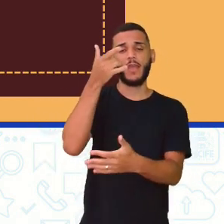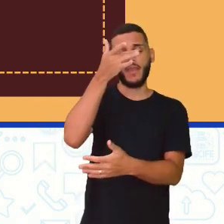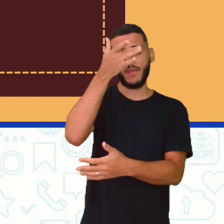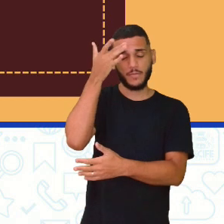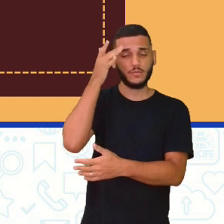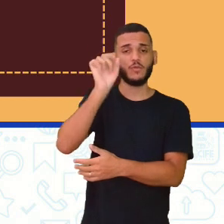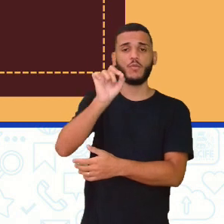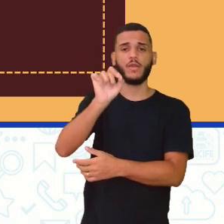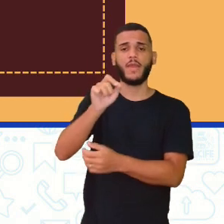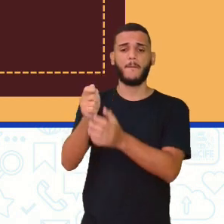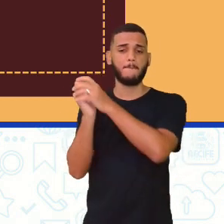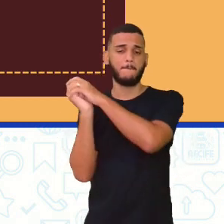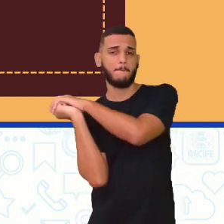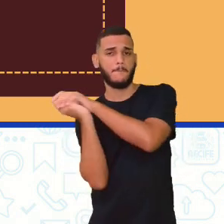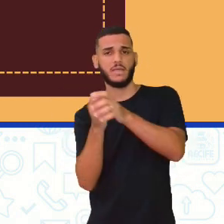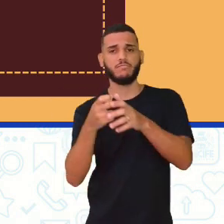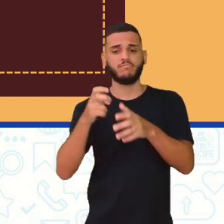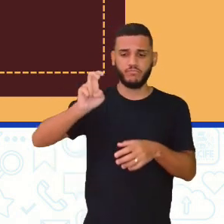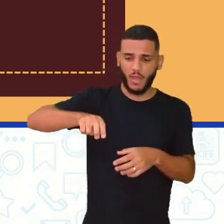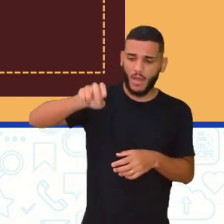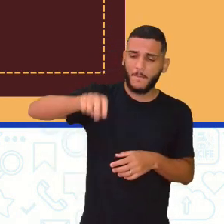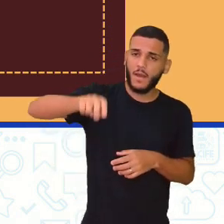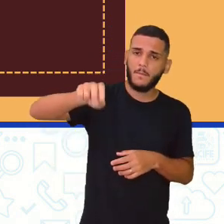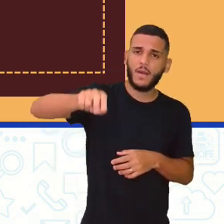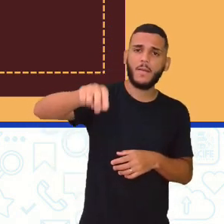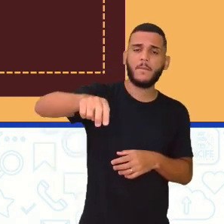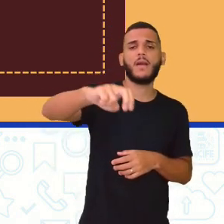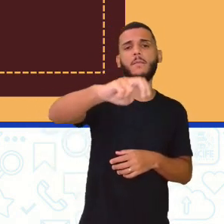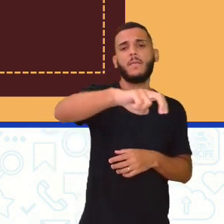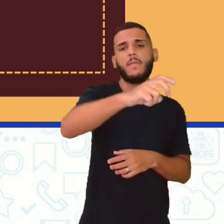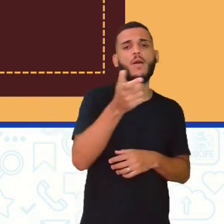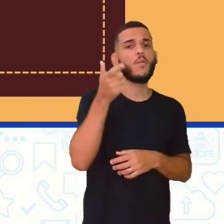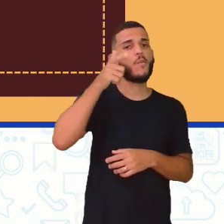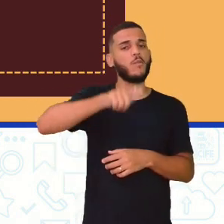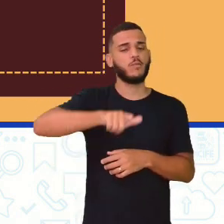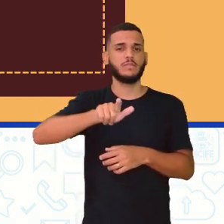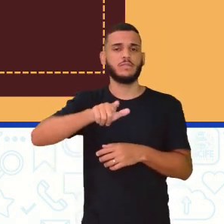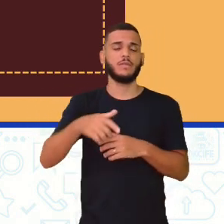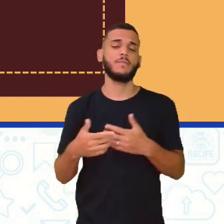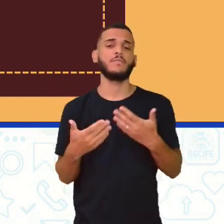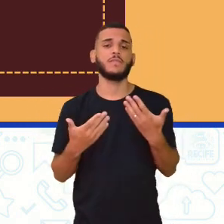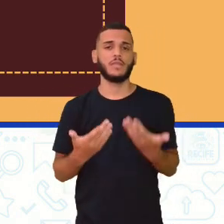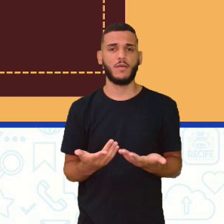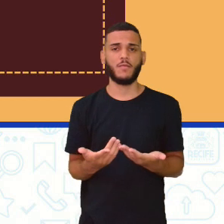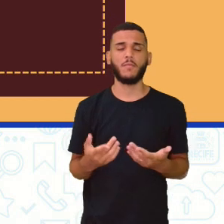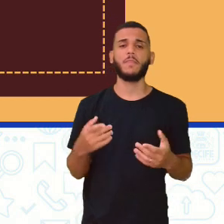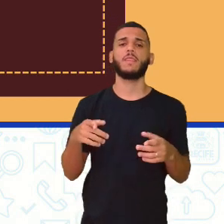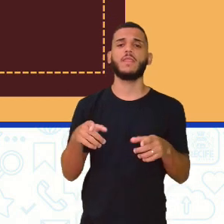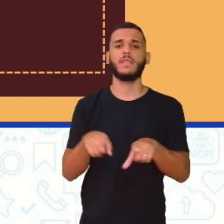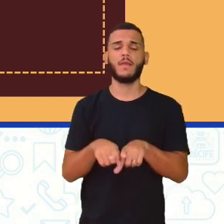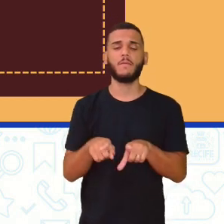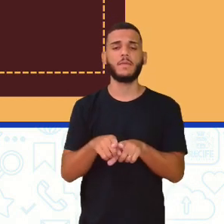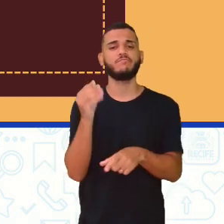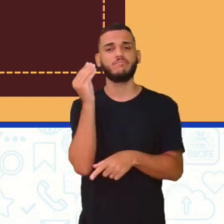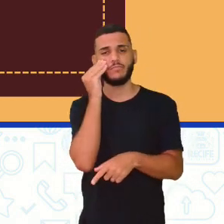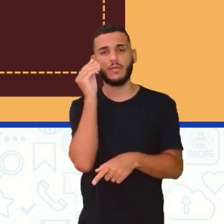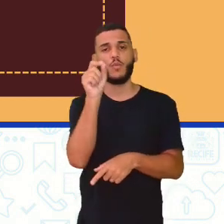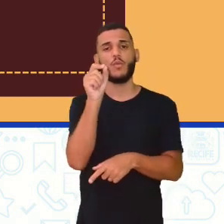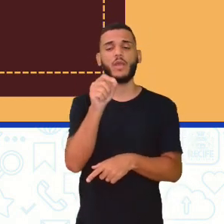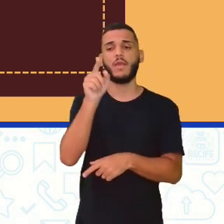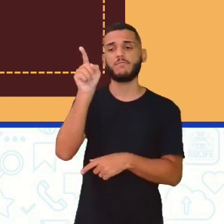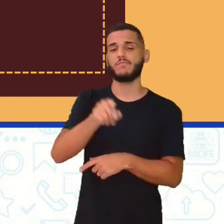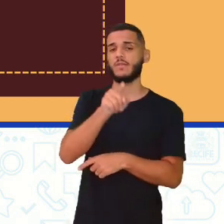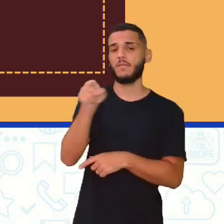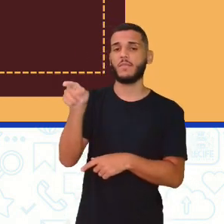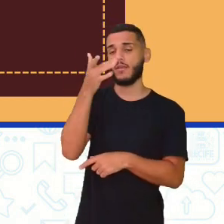aquela pessoa que rebateu, complete, né, aí essas corridas. E aí, eles tentam eliminar, né,